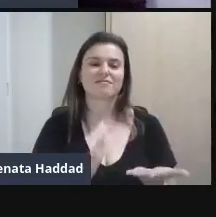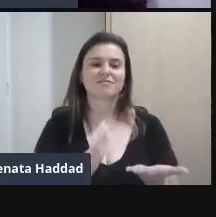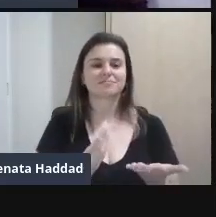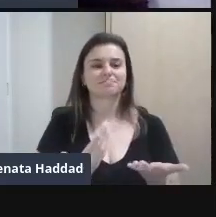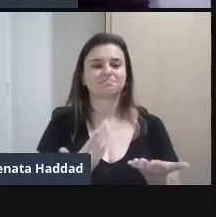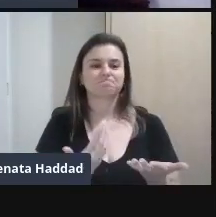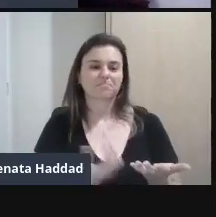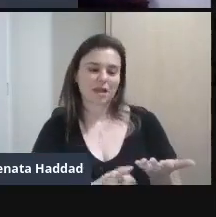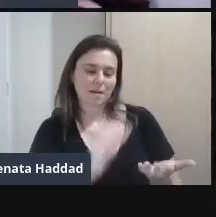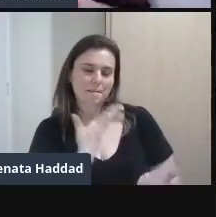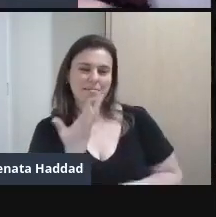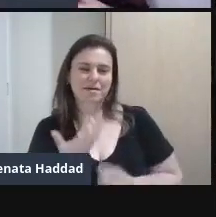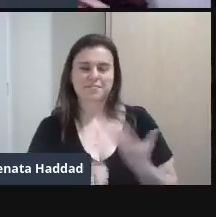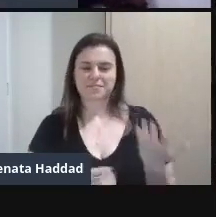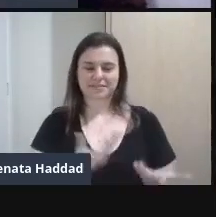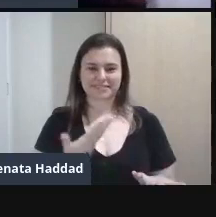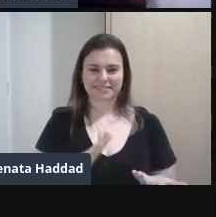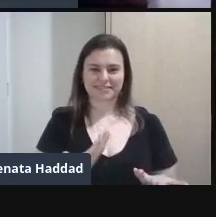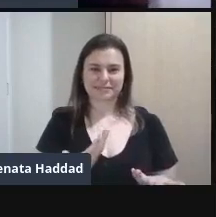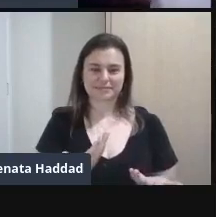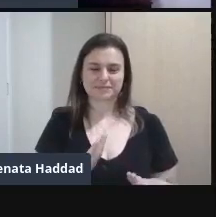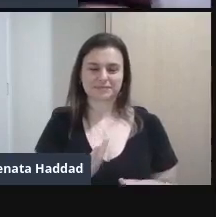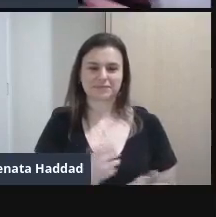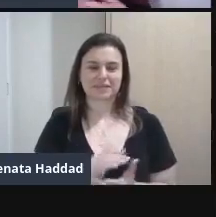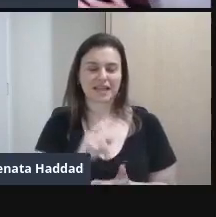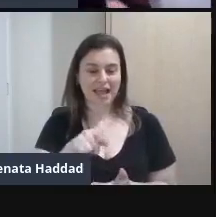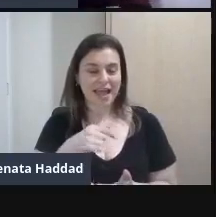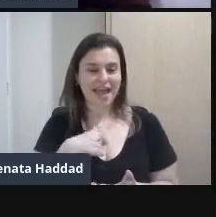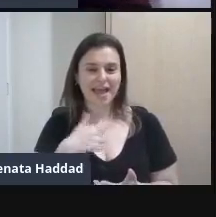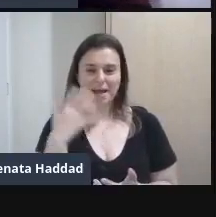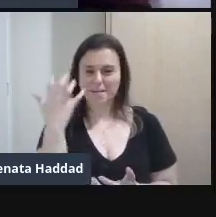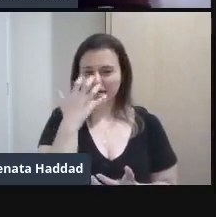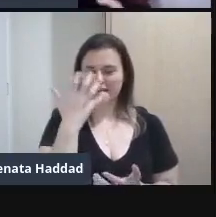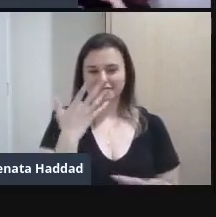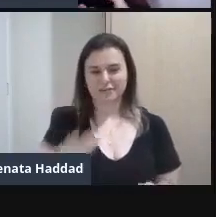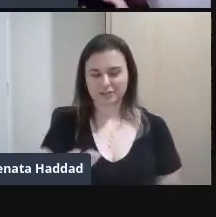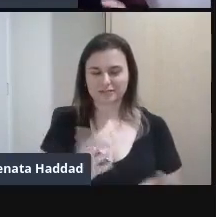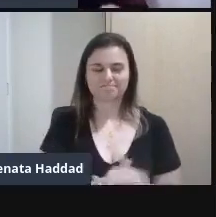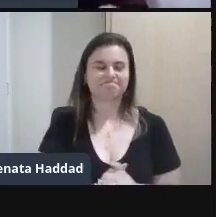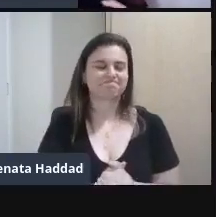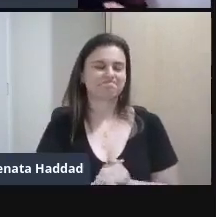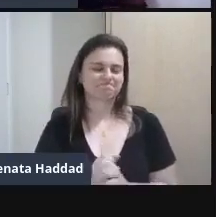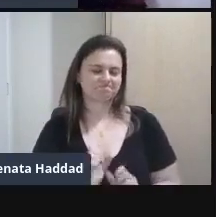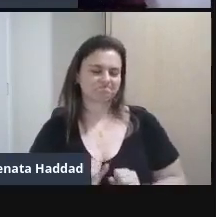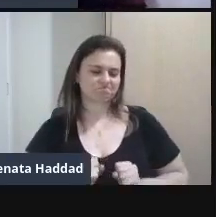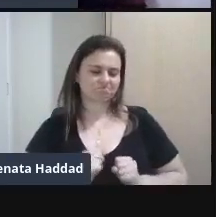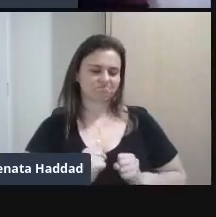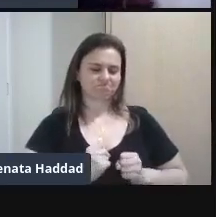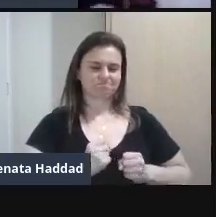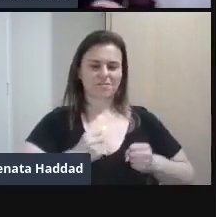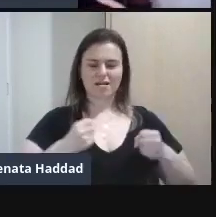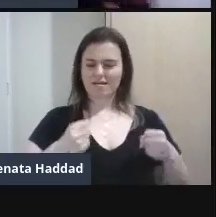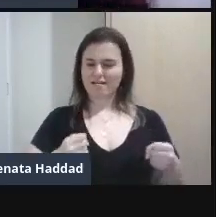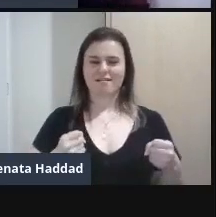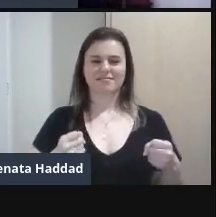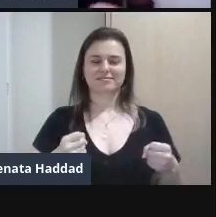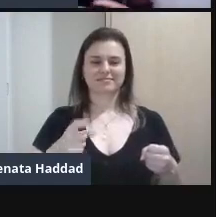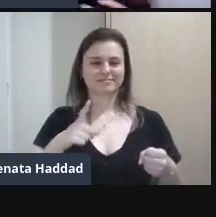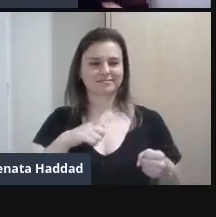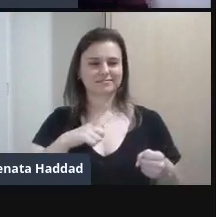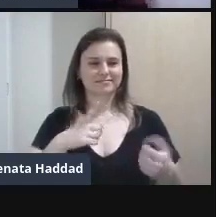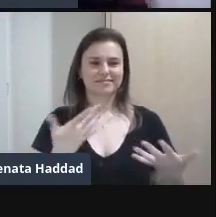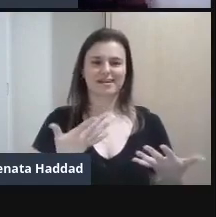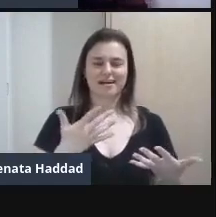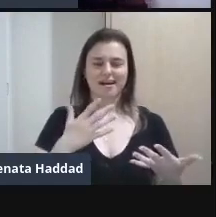performances Que eram maravilhosas Então é que Poderosa em ser a lua Estrela